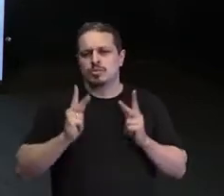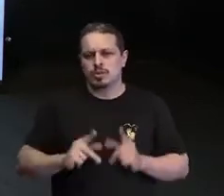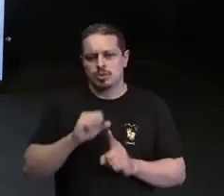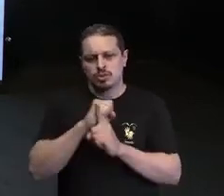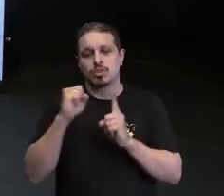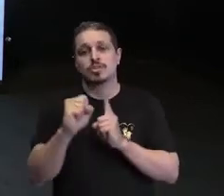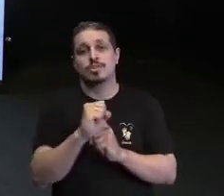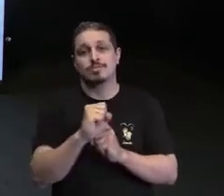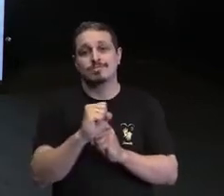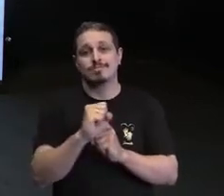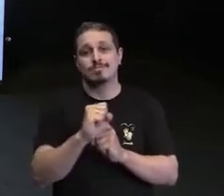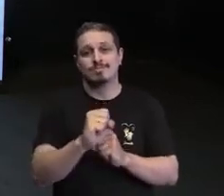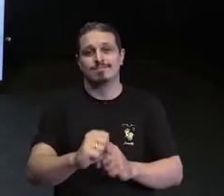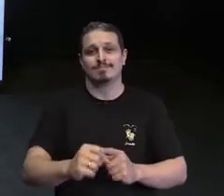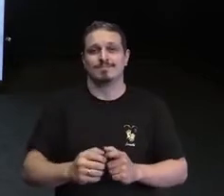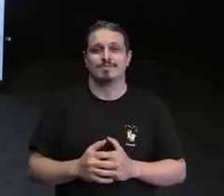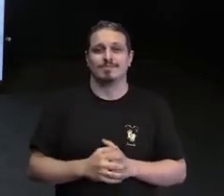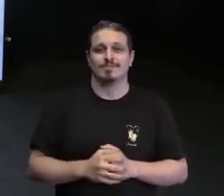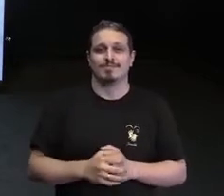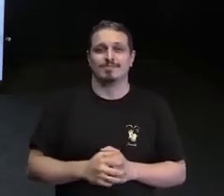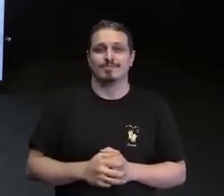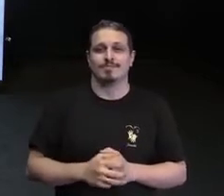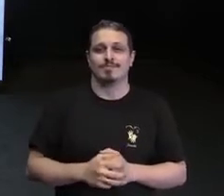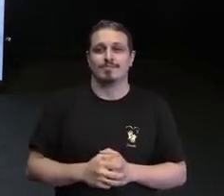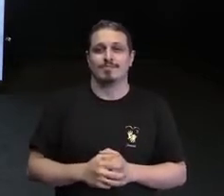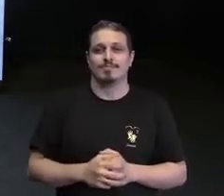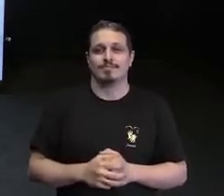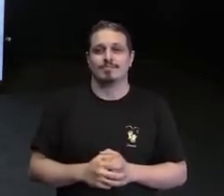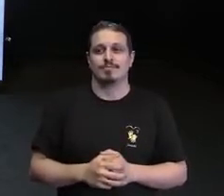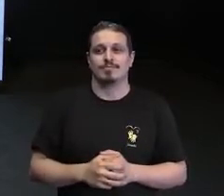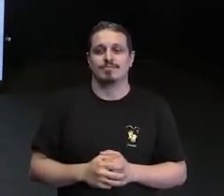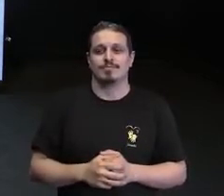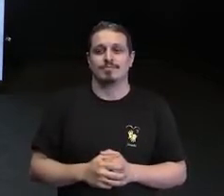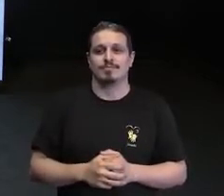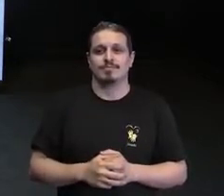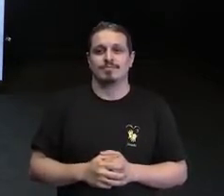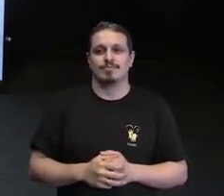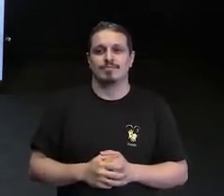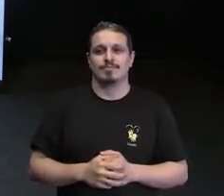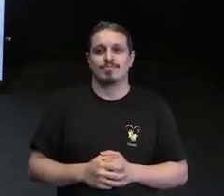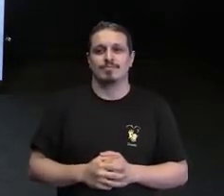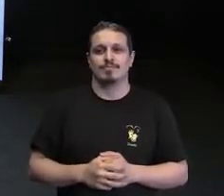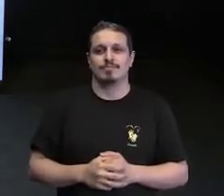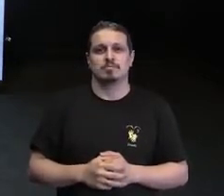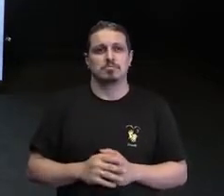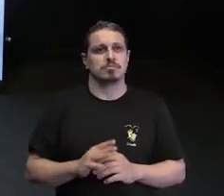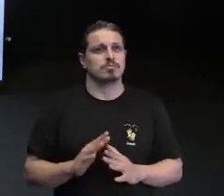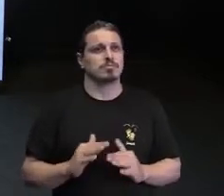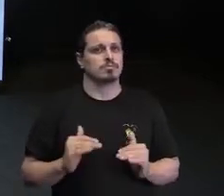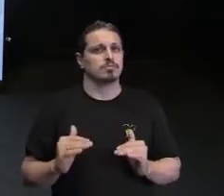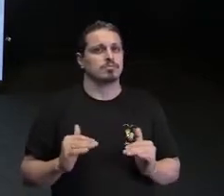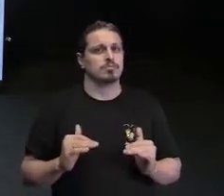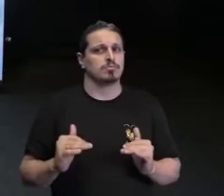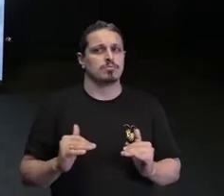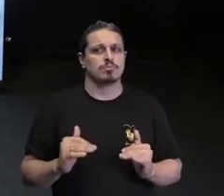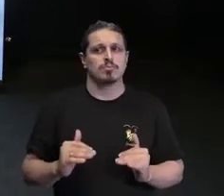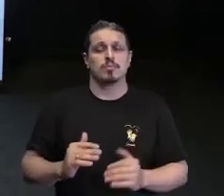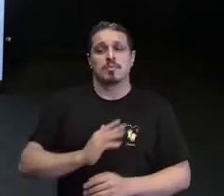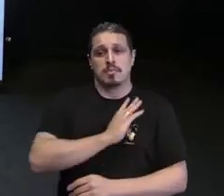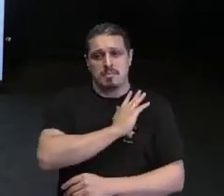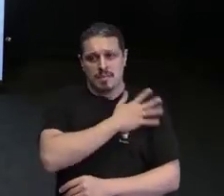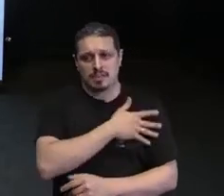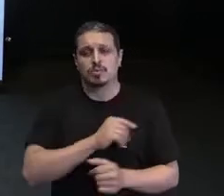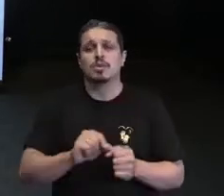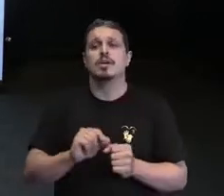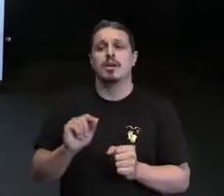Eu vou passar aqui os meus slides. Eles estão sendo preparados aqui para a gente. E quando eu recebi esse